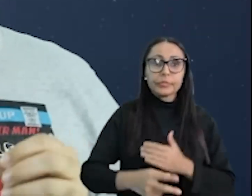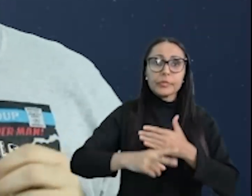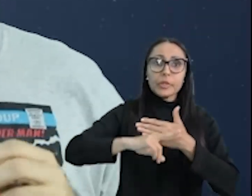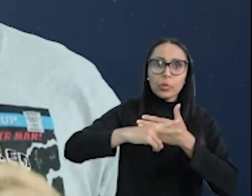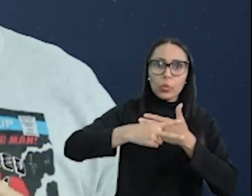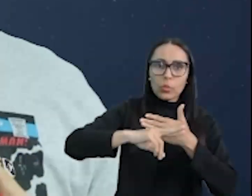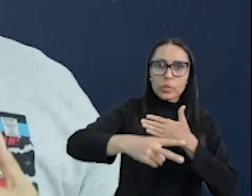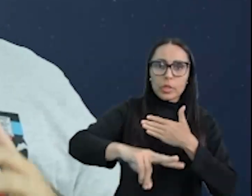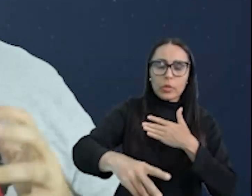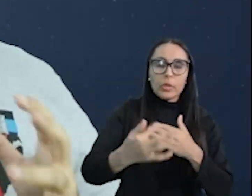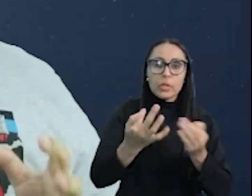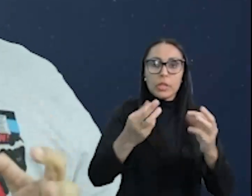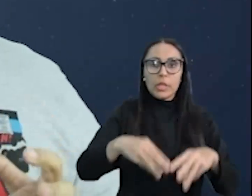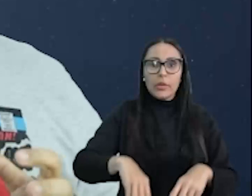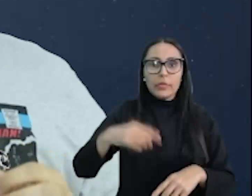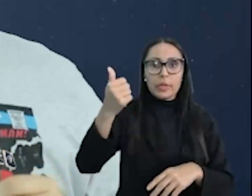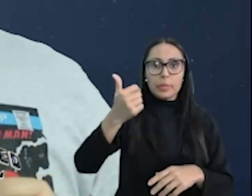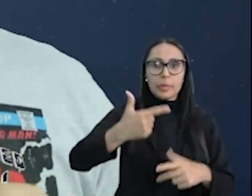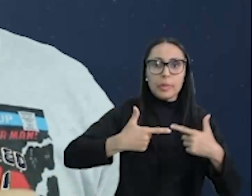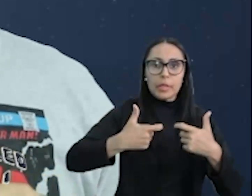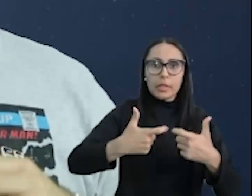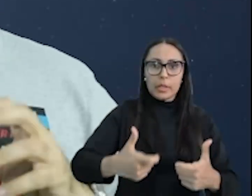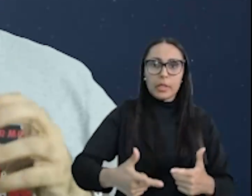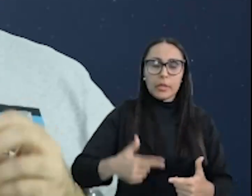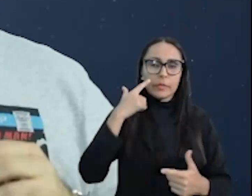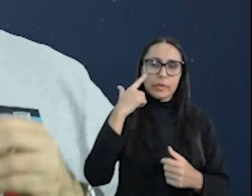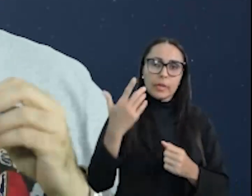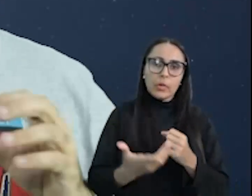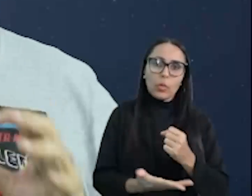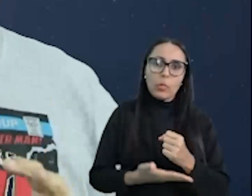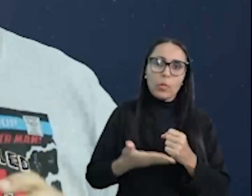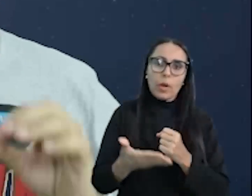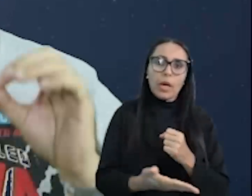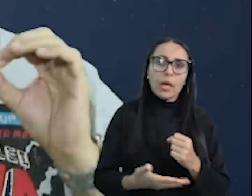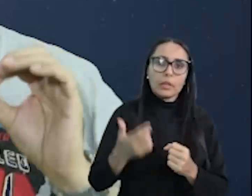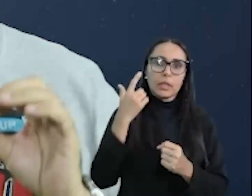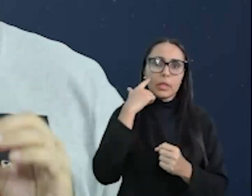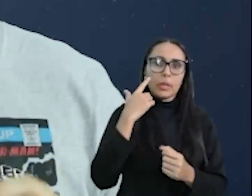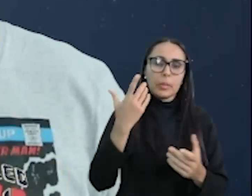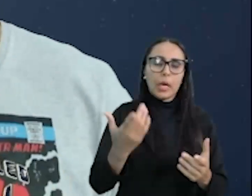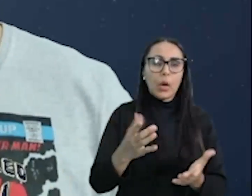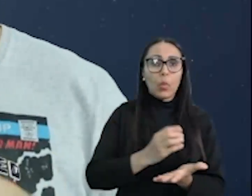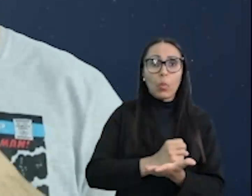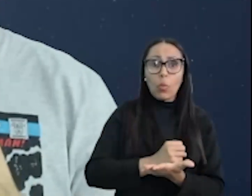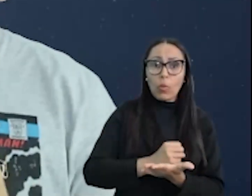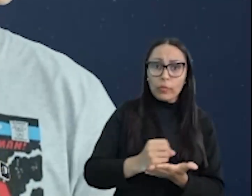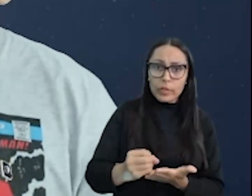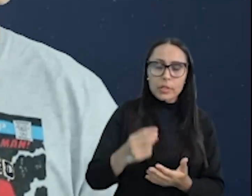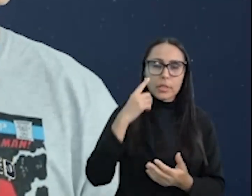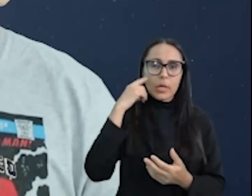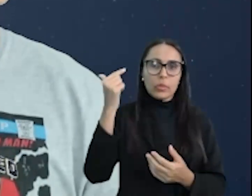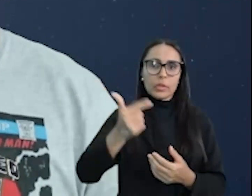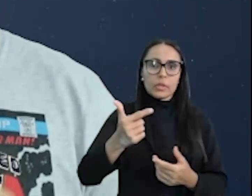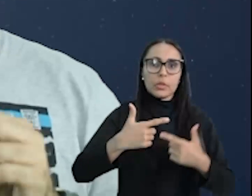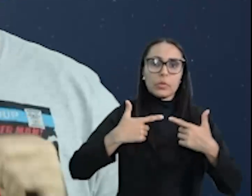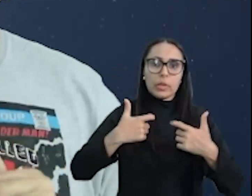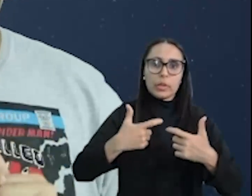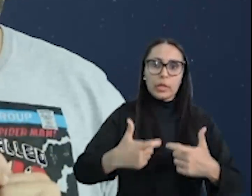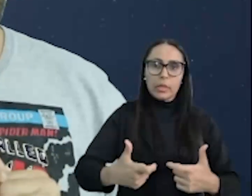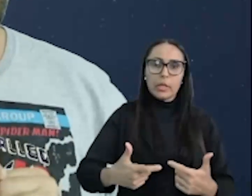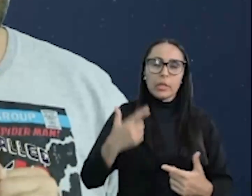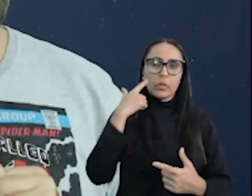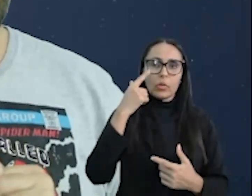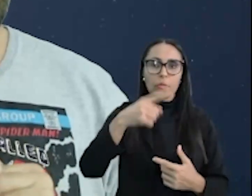consequências do fim da Primeira Guerra vão servir de base para a deflagração oficial da Segunda Guerra Mundial,